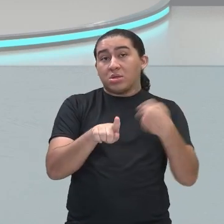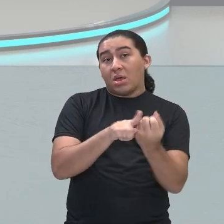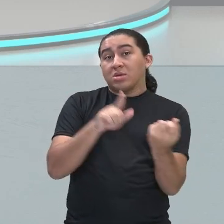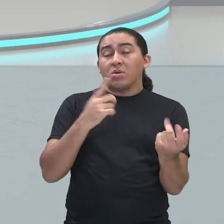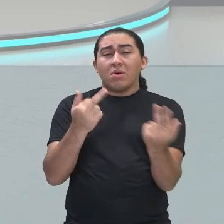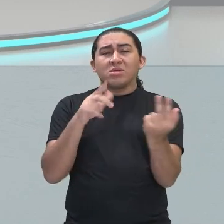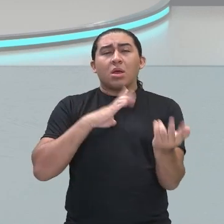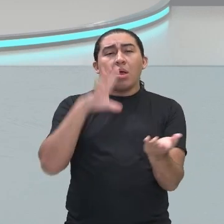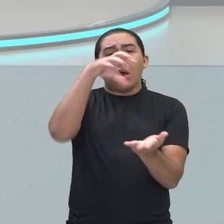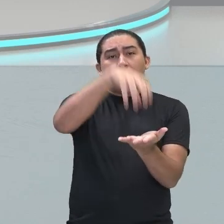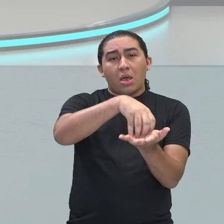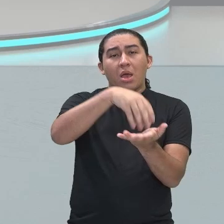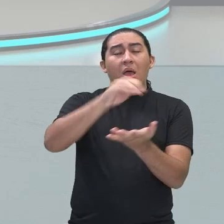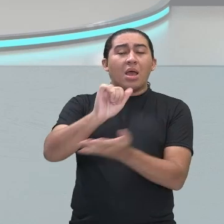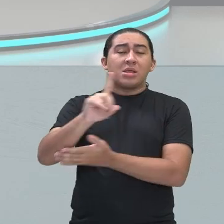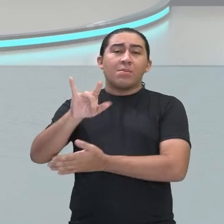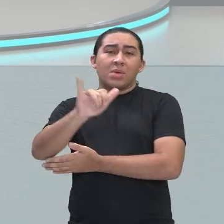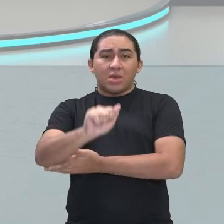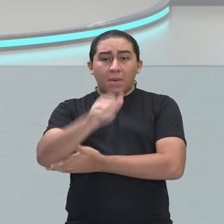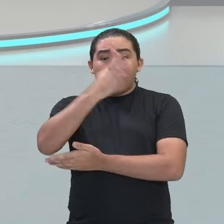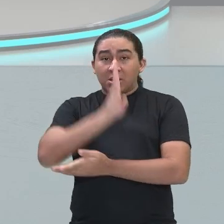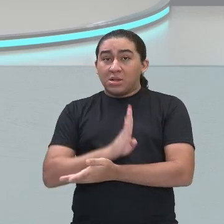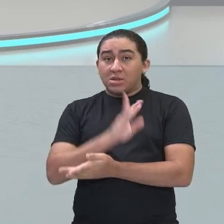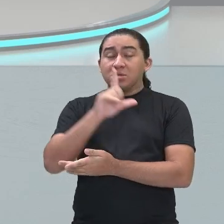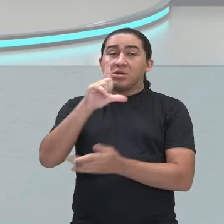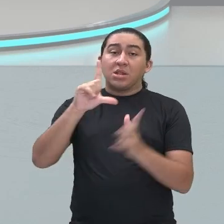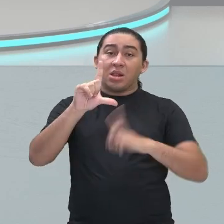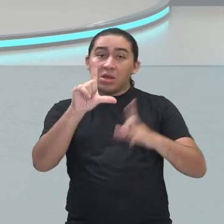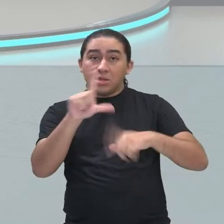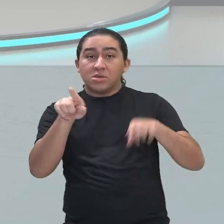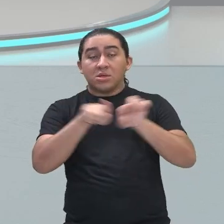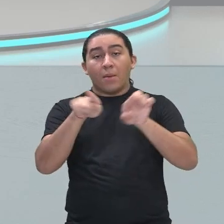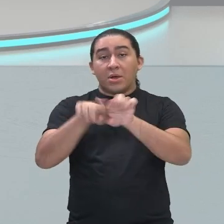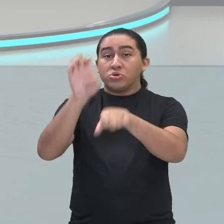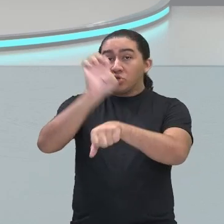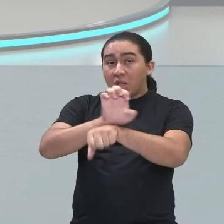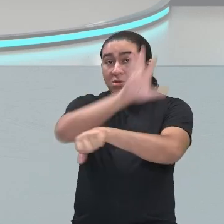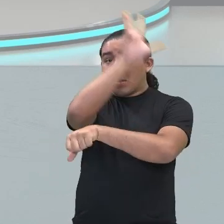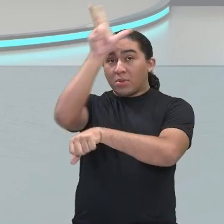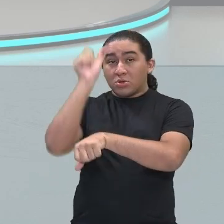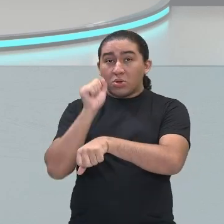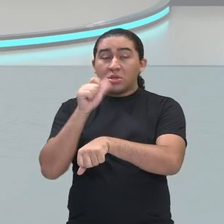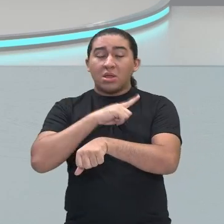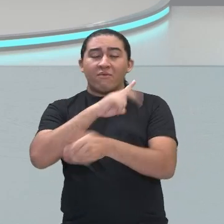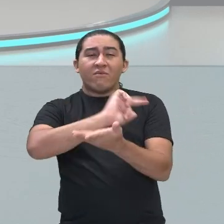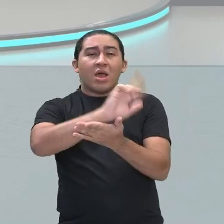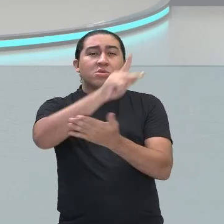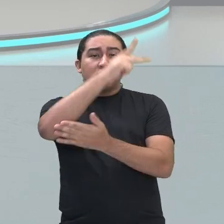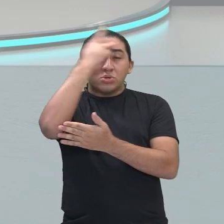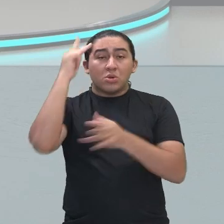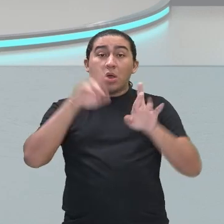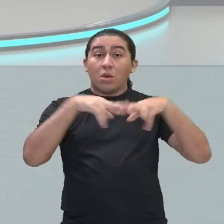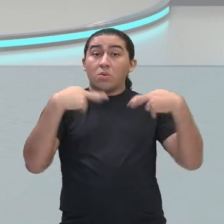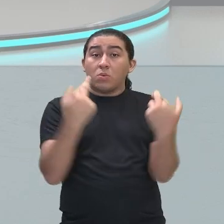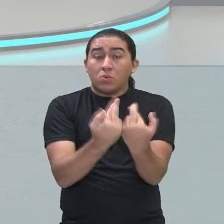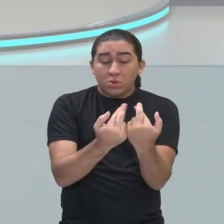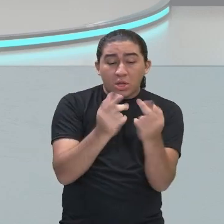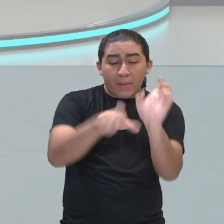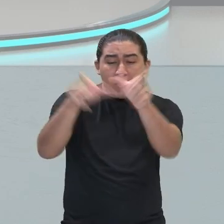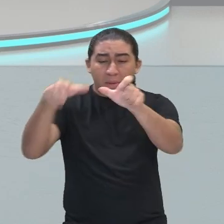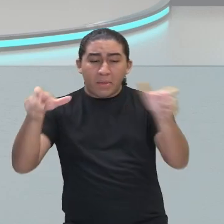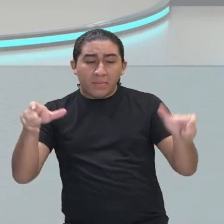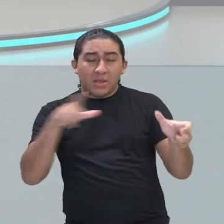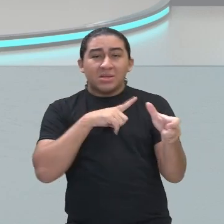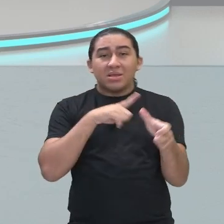Brasileira de Letras, a Academia Amazonense de Letras, onde eles se reúnem, falam de suas obras, trocam